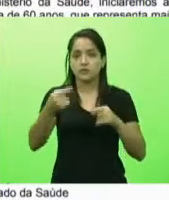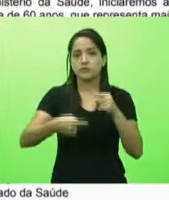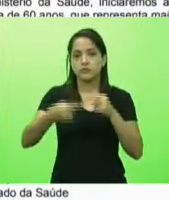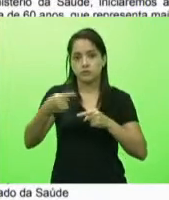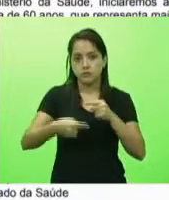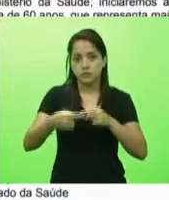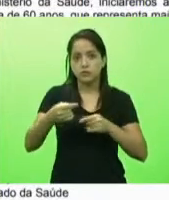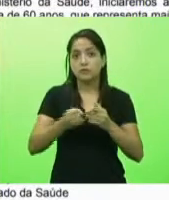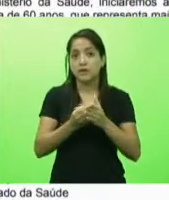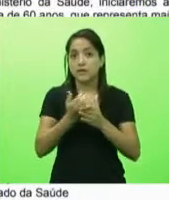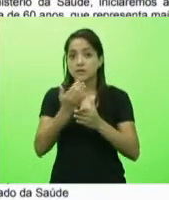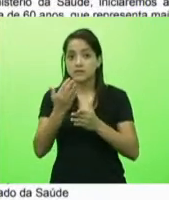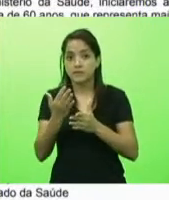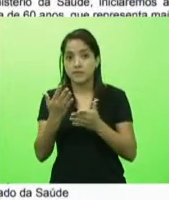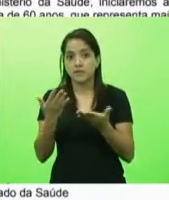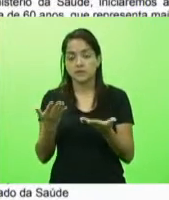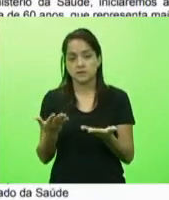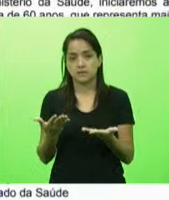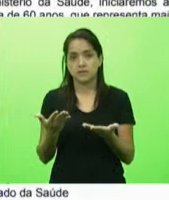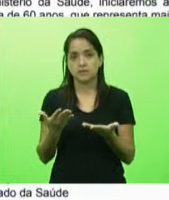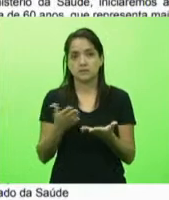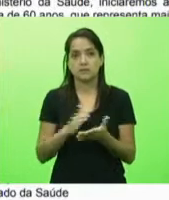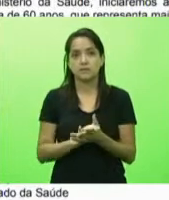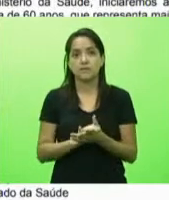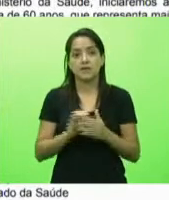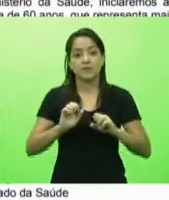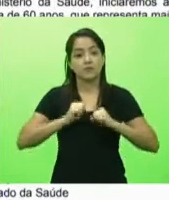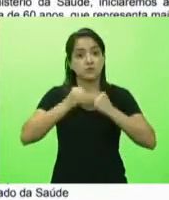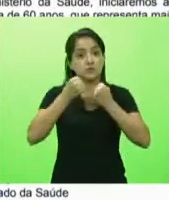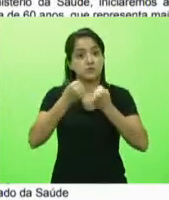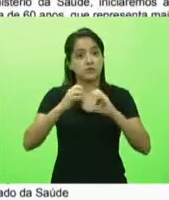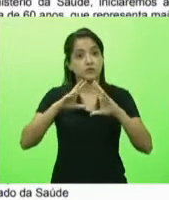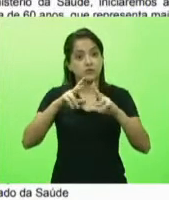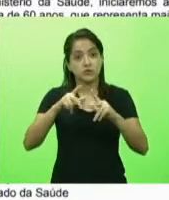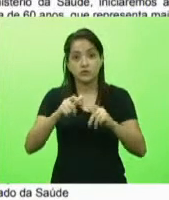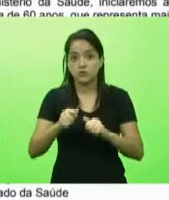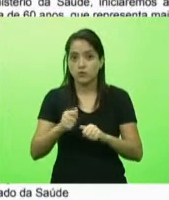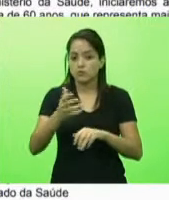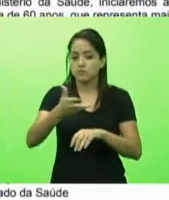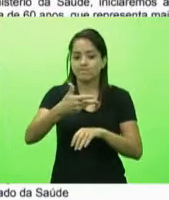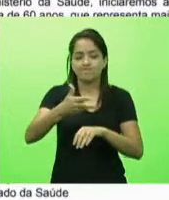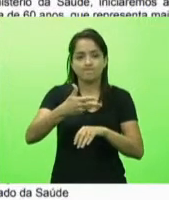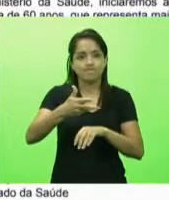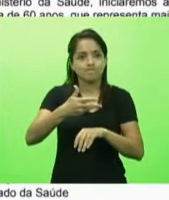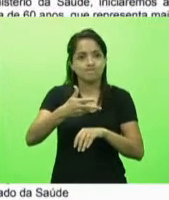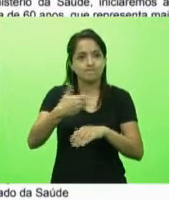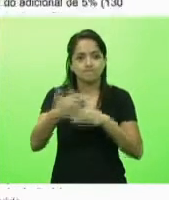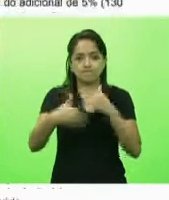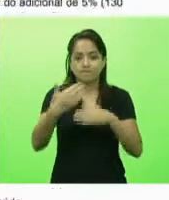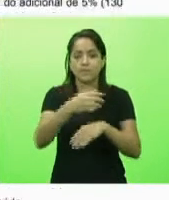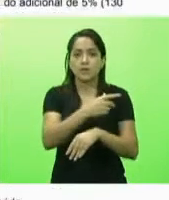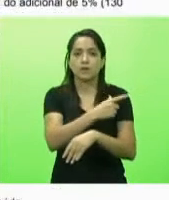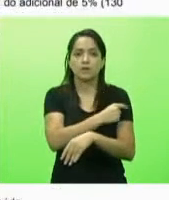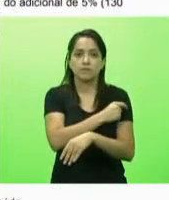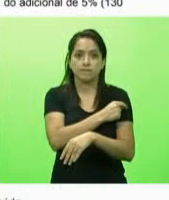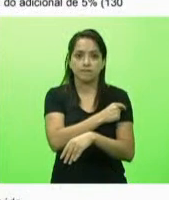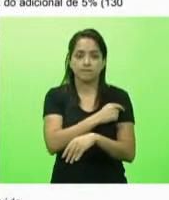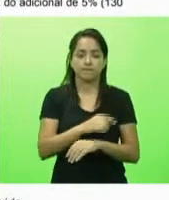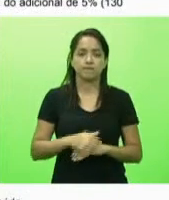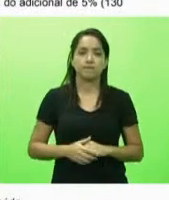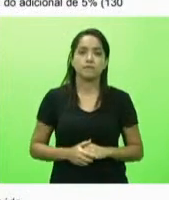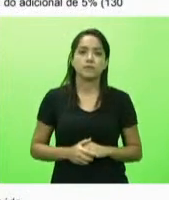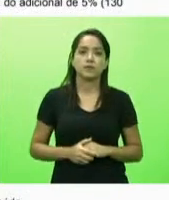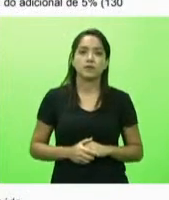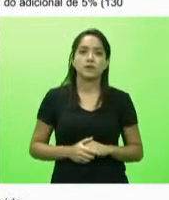e nós estamos percebendo que há um esforço de todos para aumentar essa velocidade de vacinação no estado de Santa Catarina por